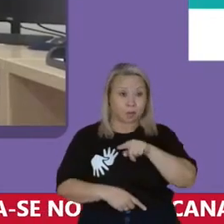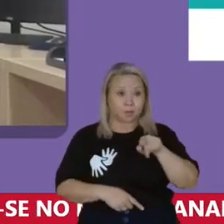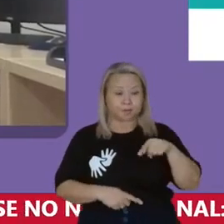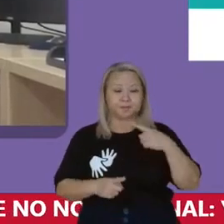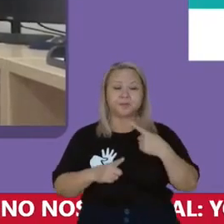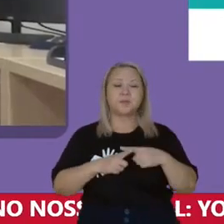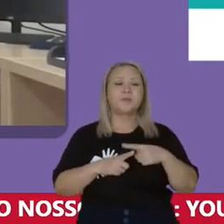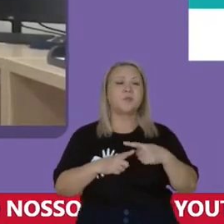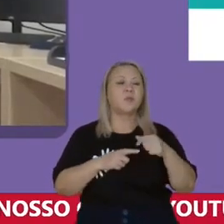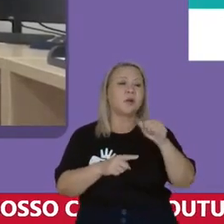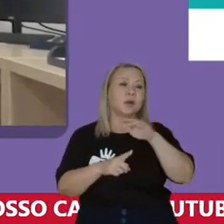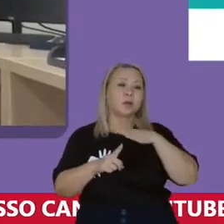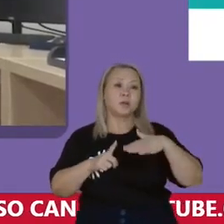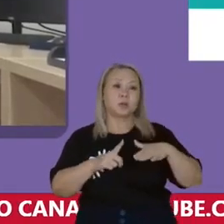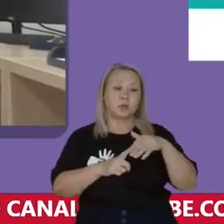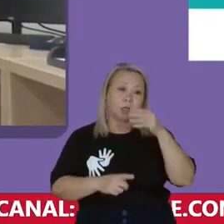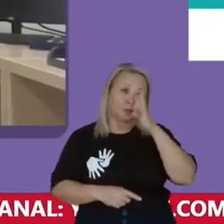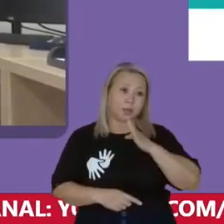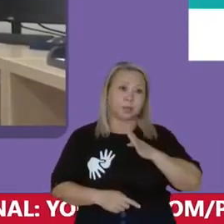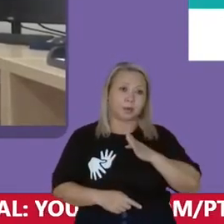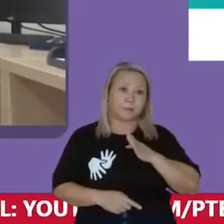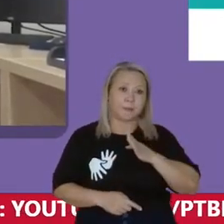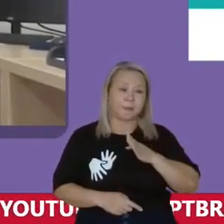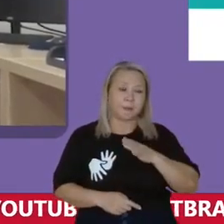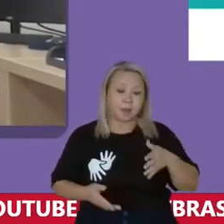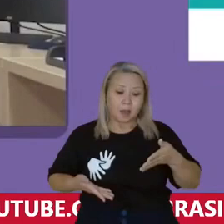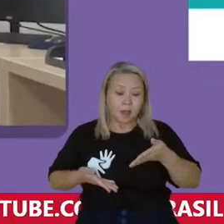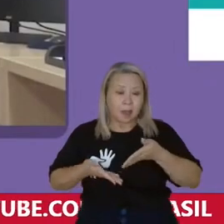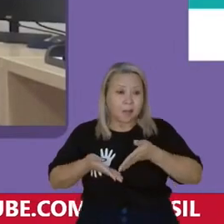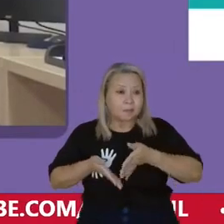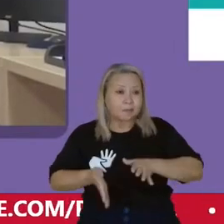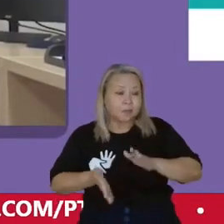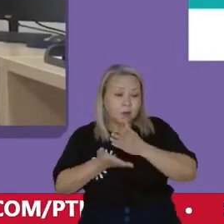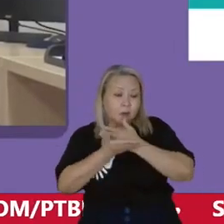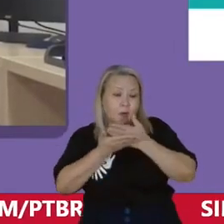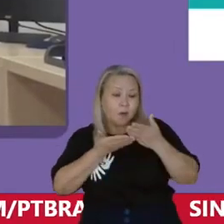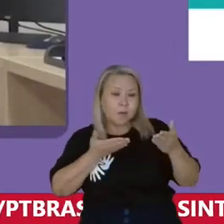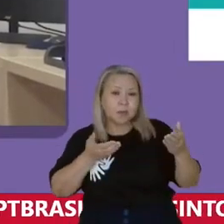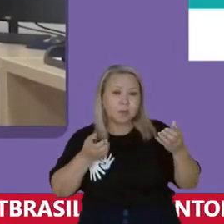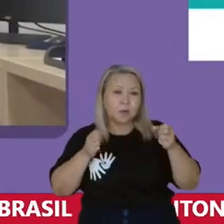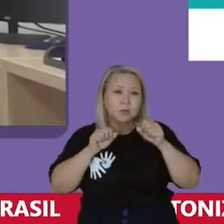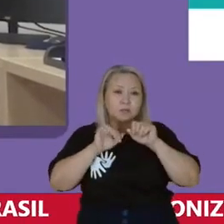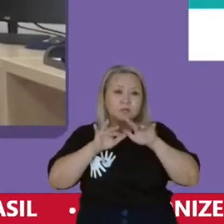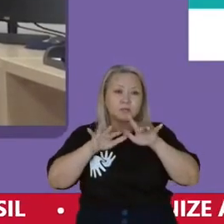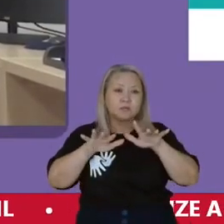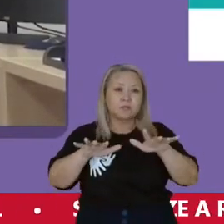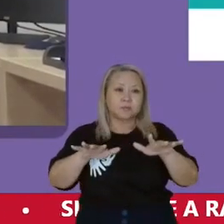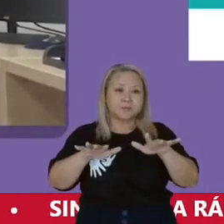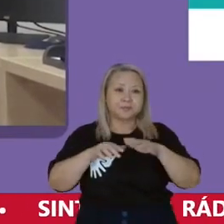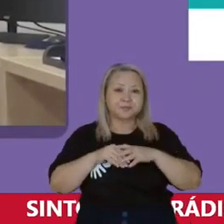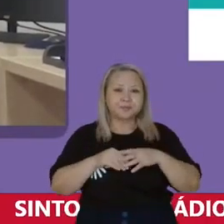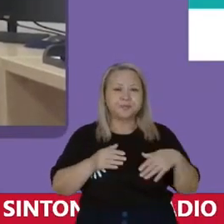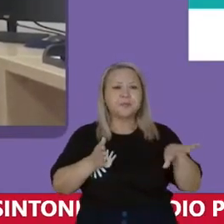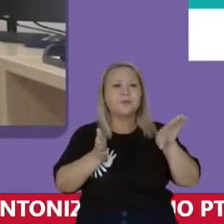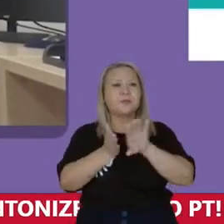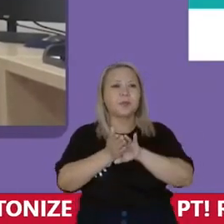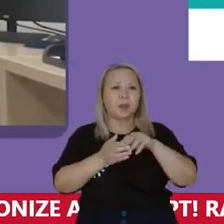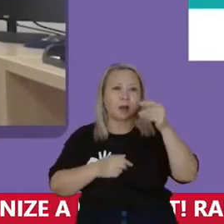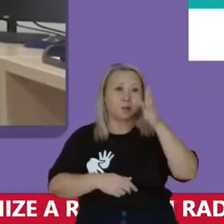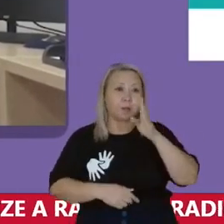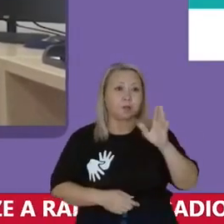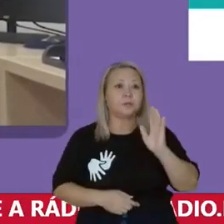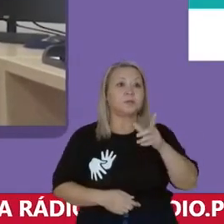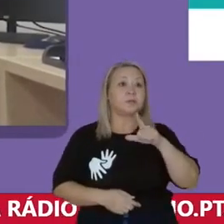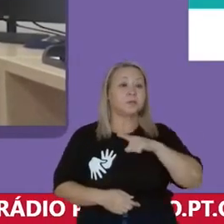por quê? Porque a sociedade brasileira Ela nasceu de um estupro Foi quando eles chegaram no Brasil Já